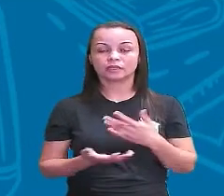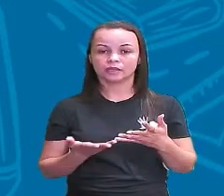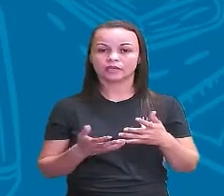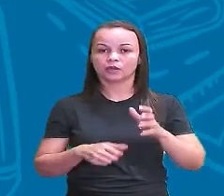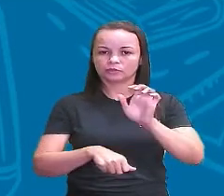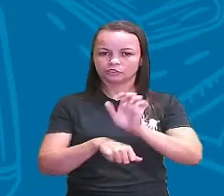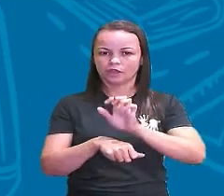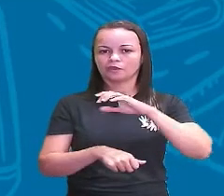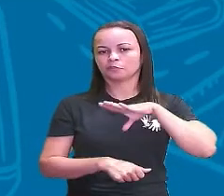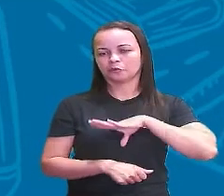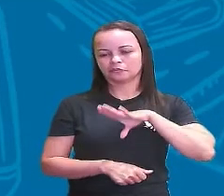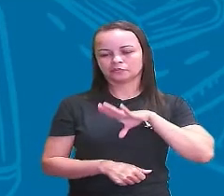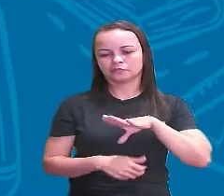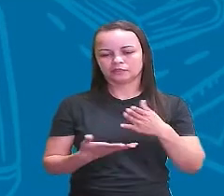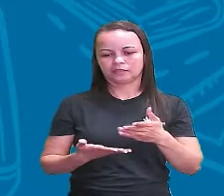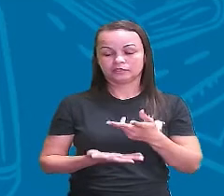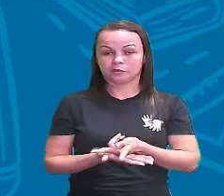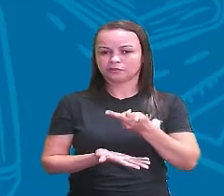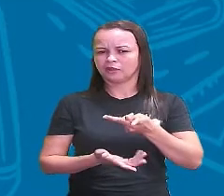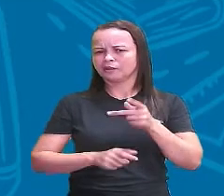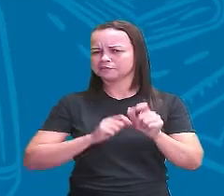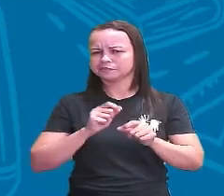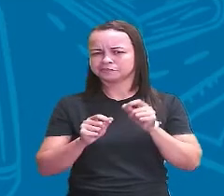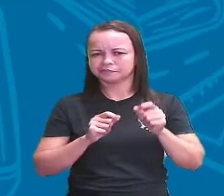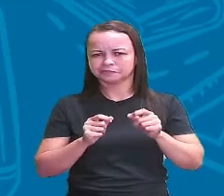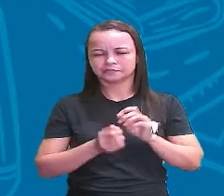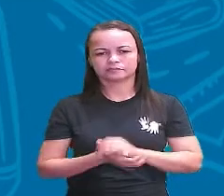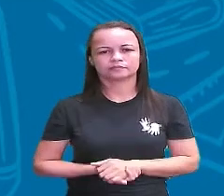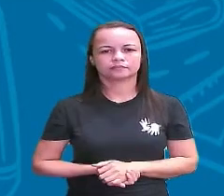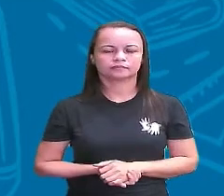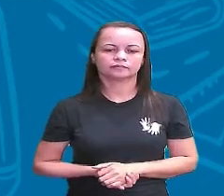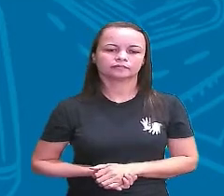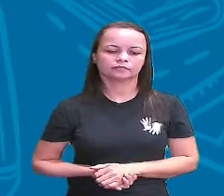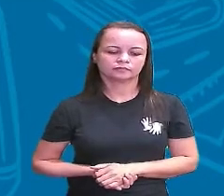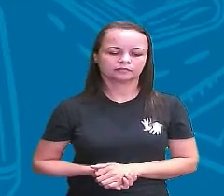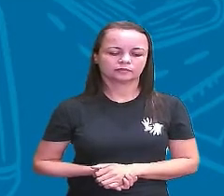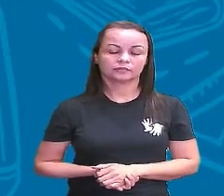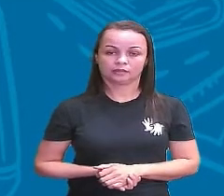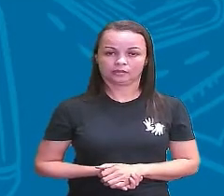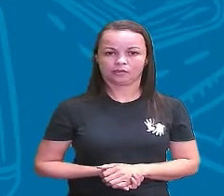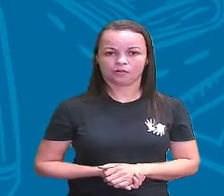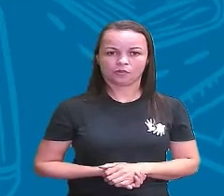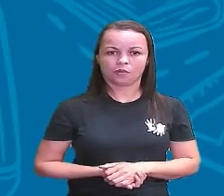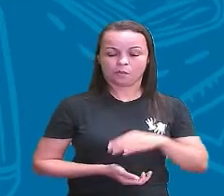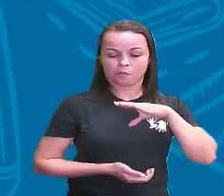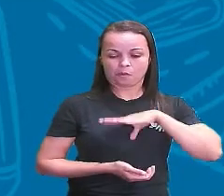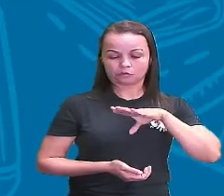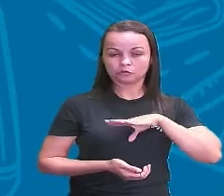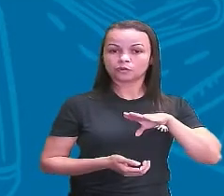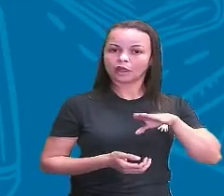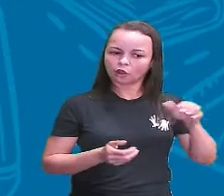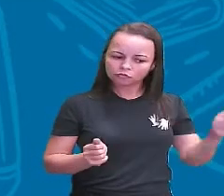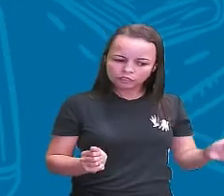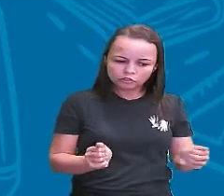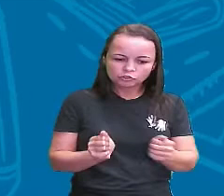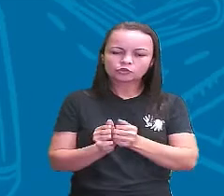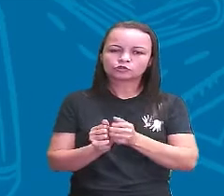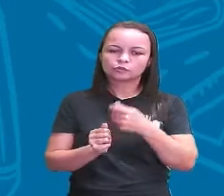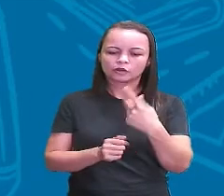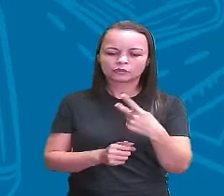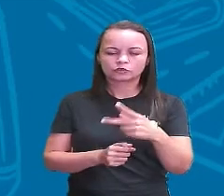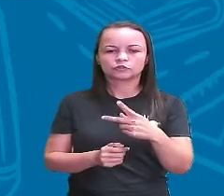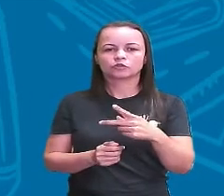e aí o que que acontece Portugal vem para uma de suas colônias que é o Brasil